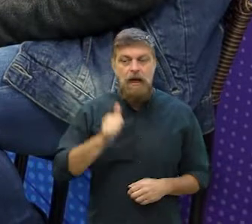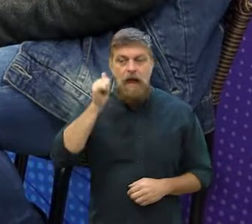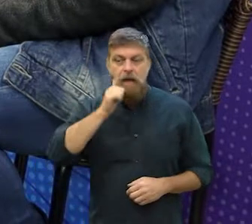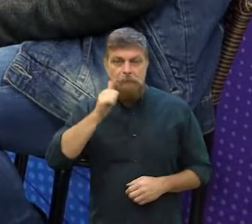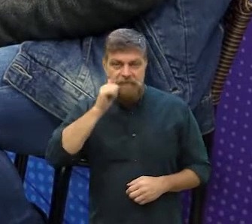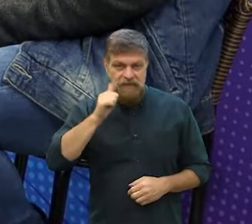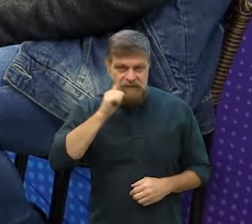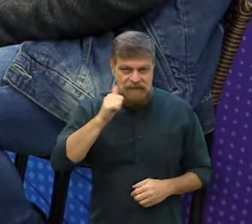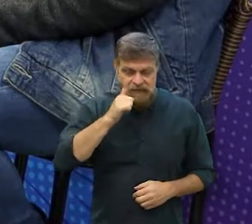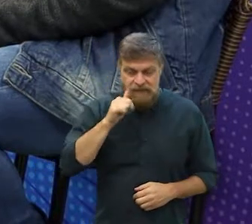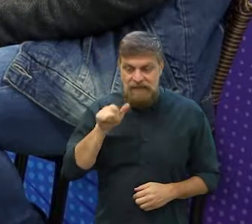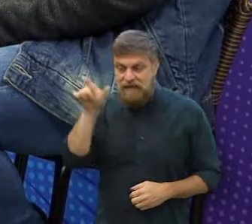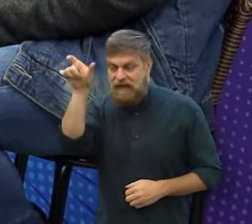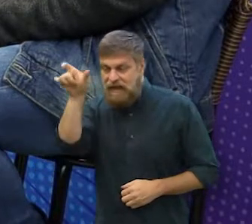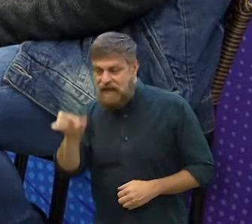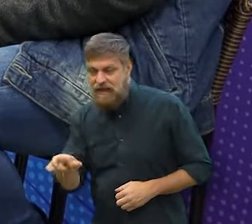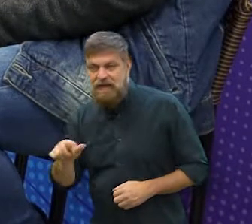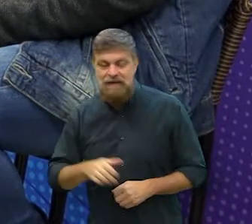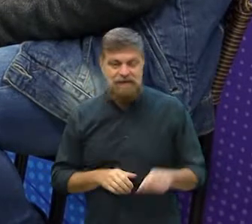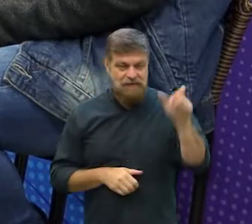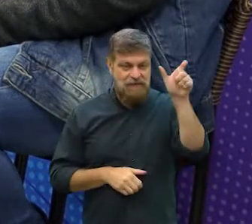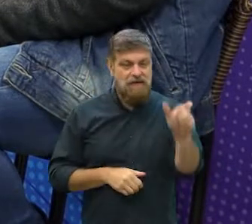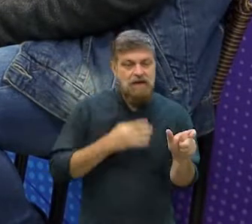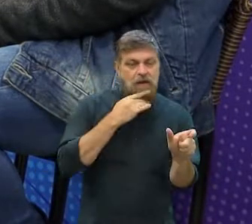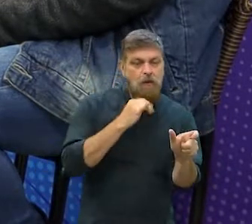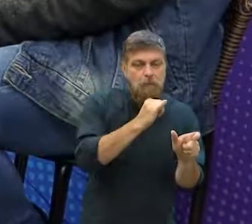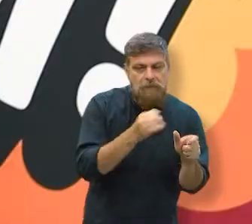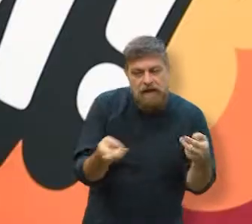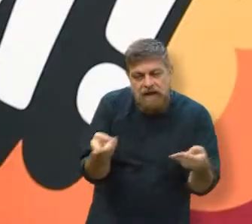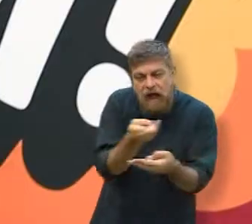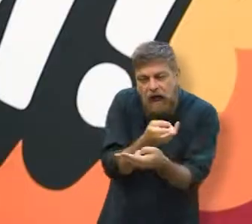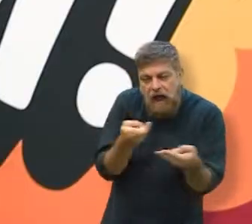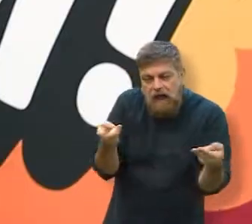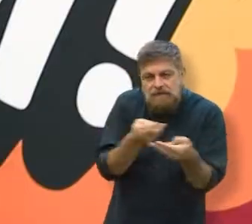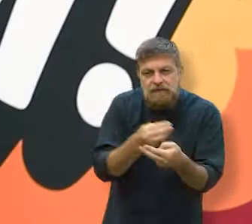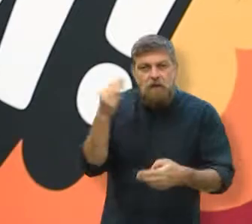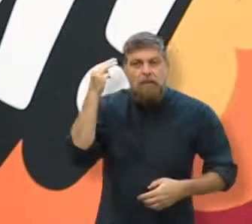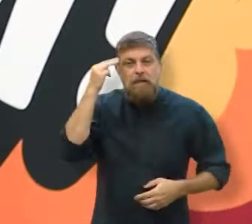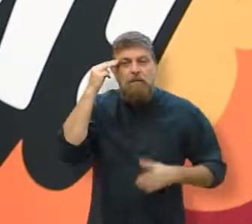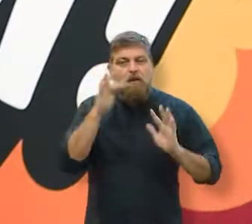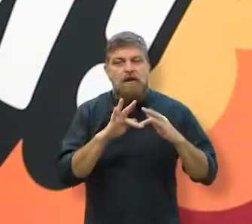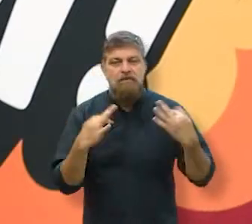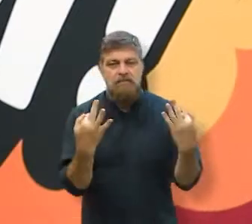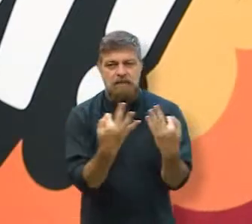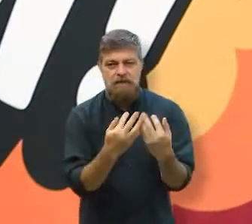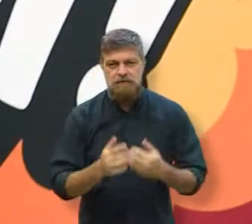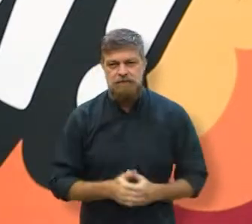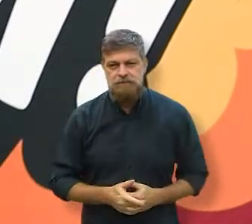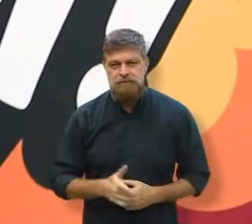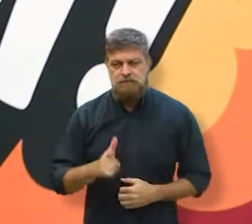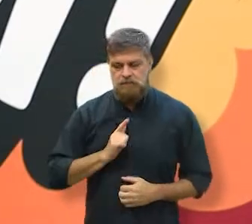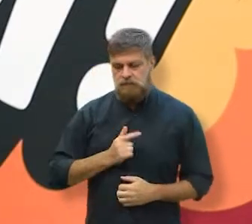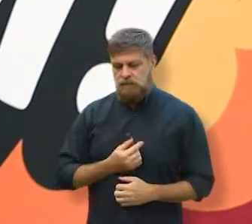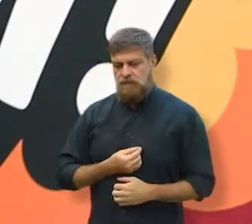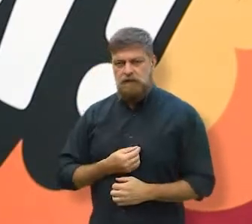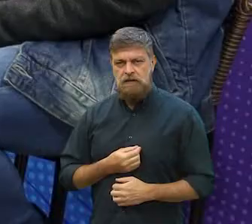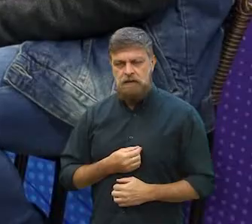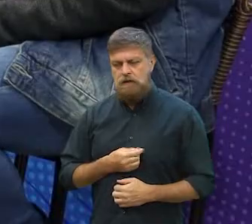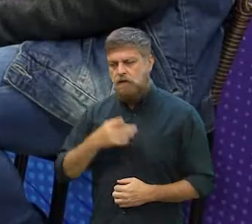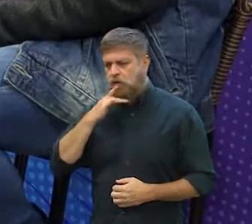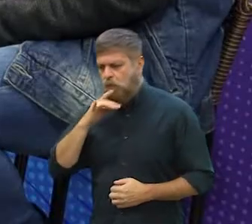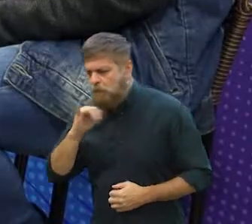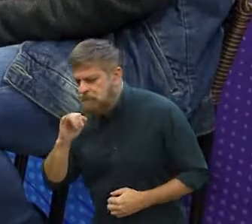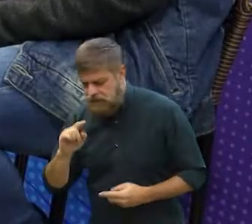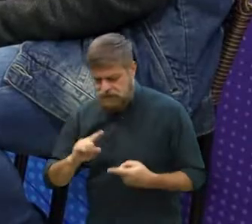menina com pai também, de memória, de família. E todos esses ingredientes, né? A perda do pai,